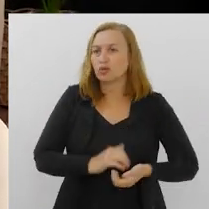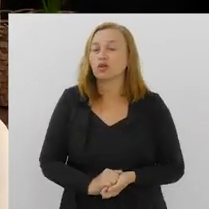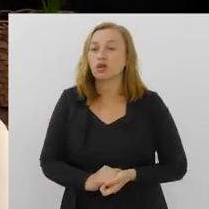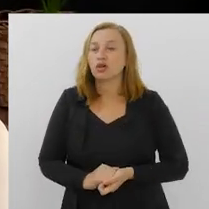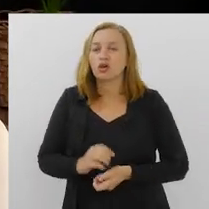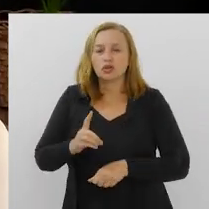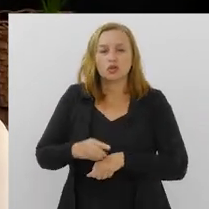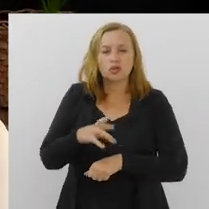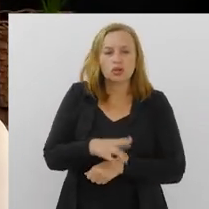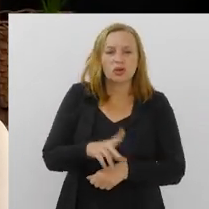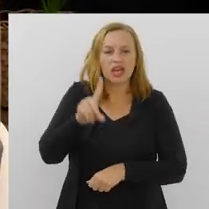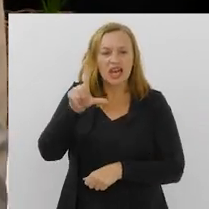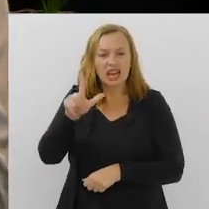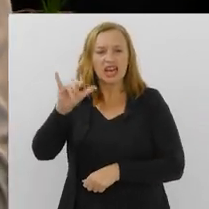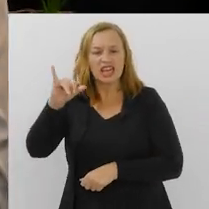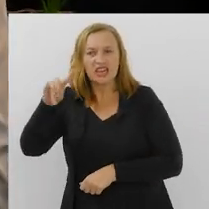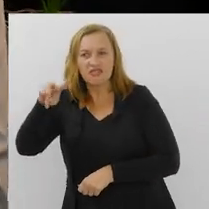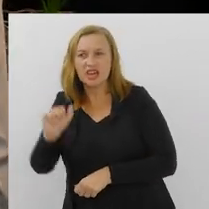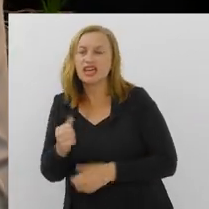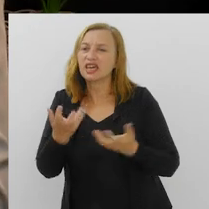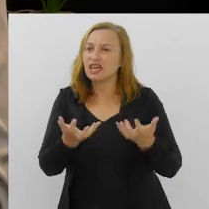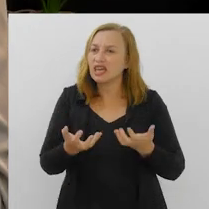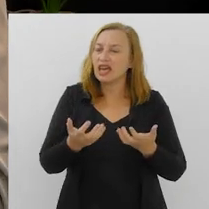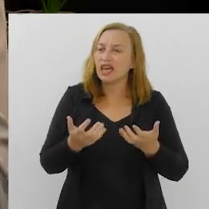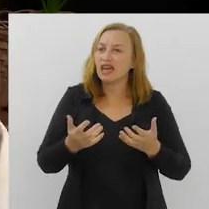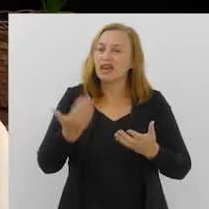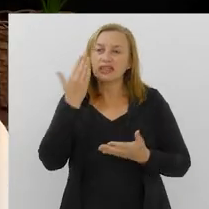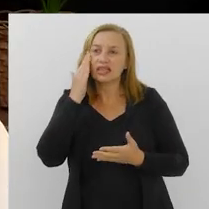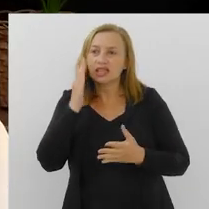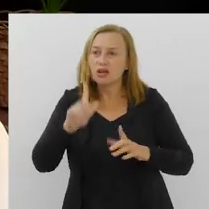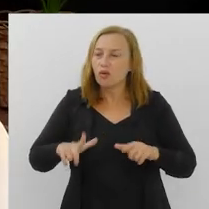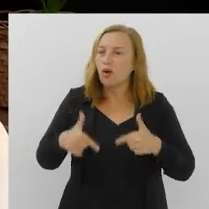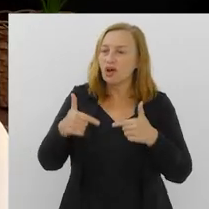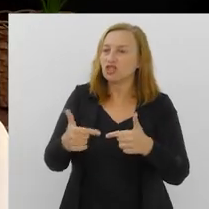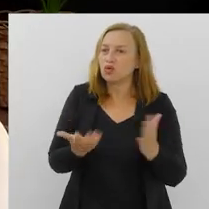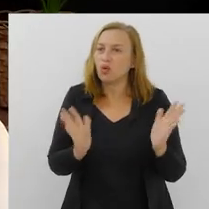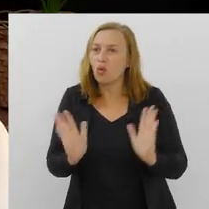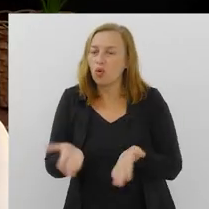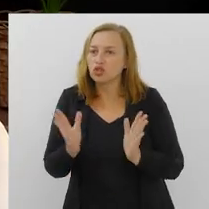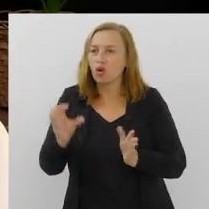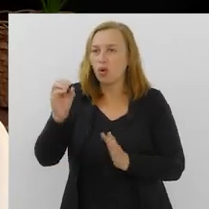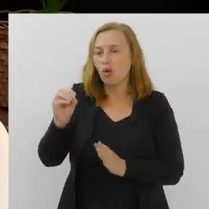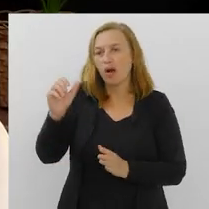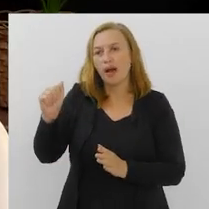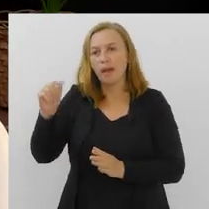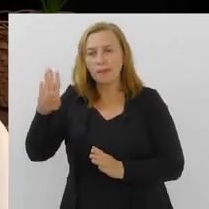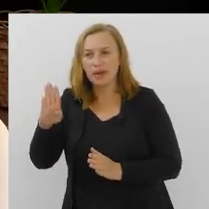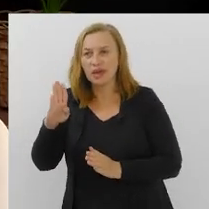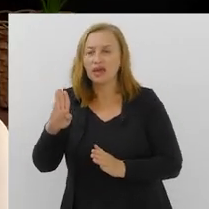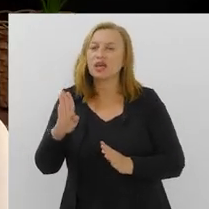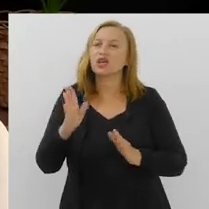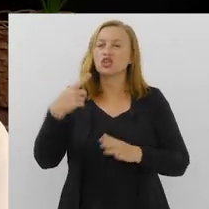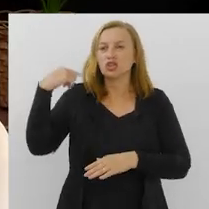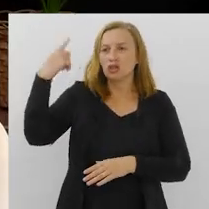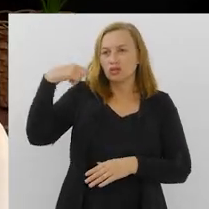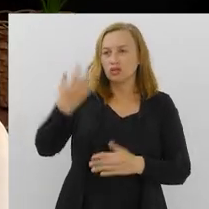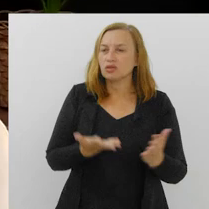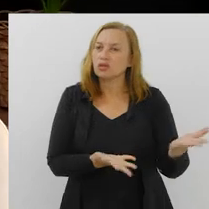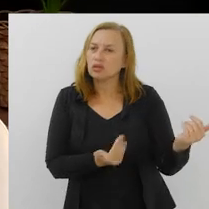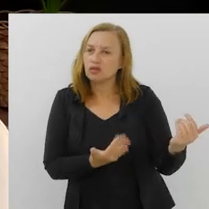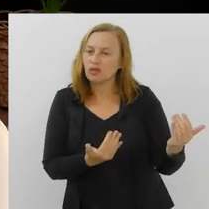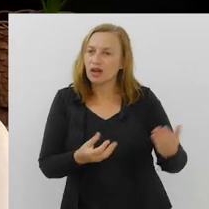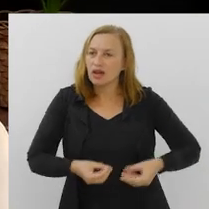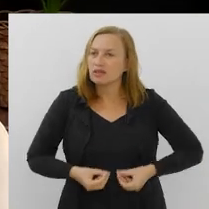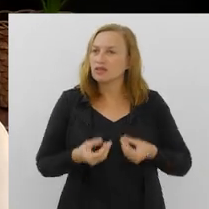juventude. Doutora Lívia, queria um pouco entender quais são as ações hoje que a OAB Jovem vem disponibilizando para os